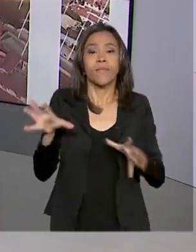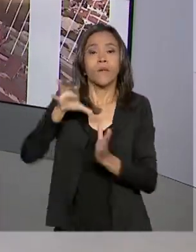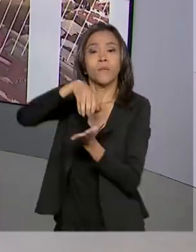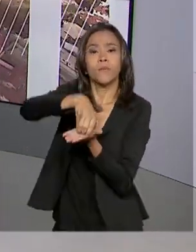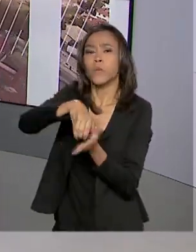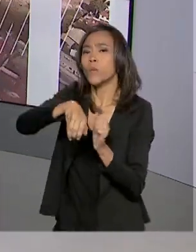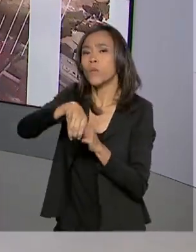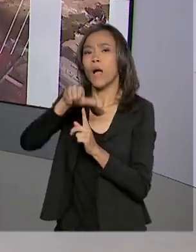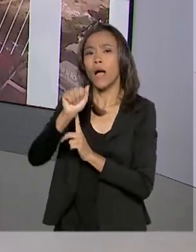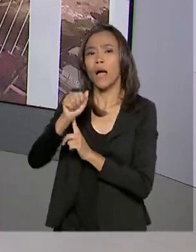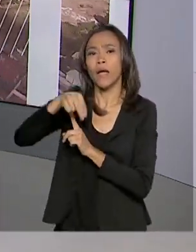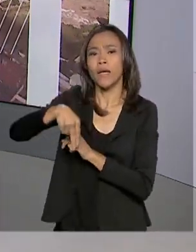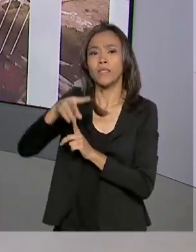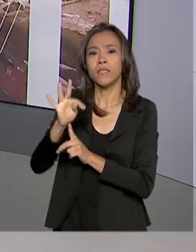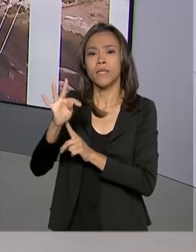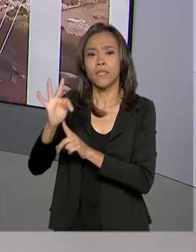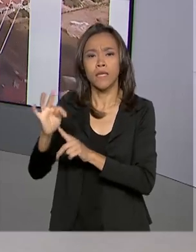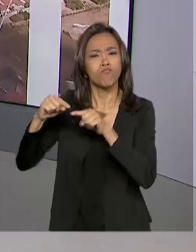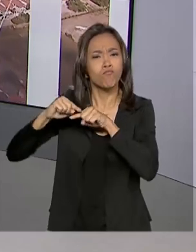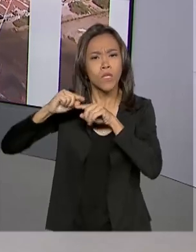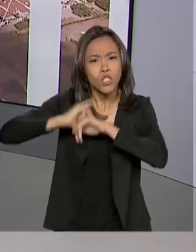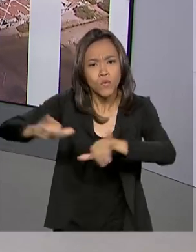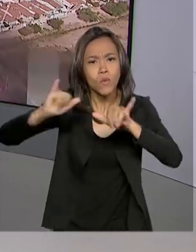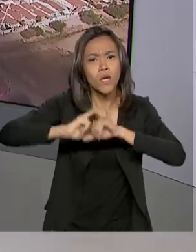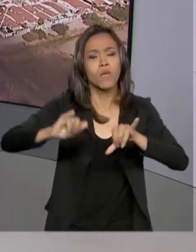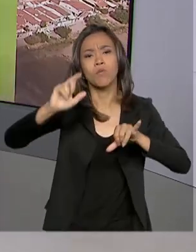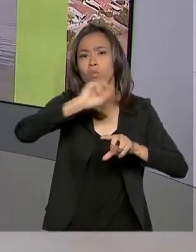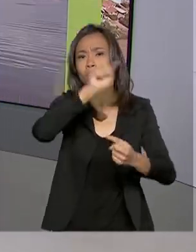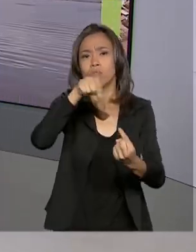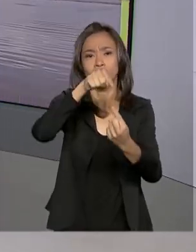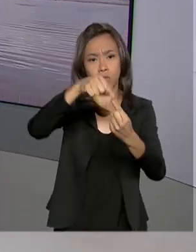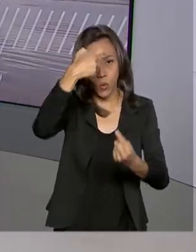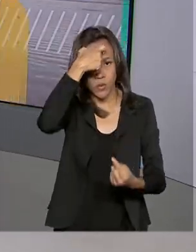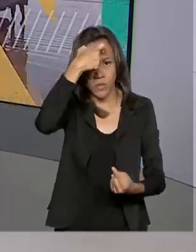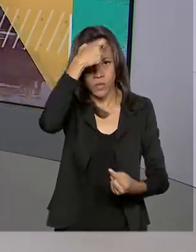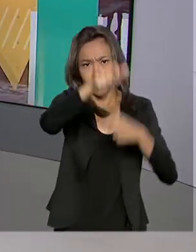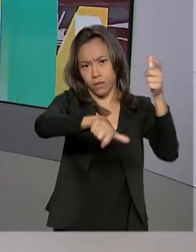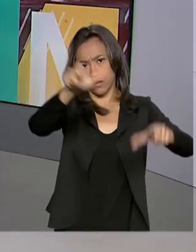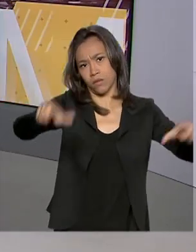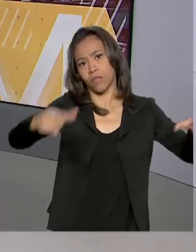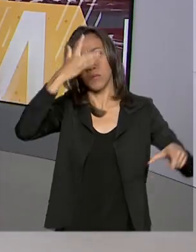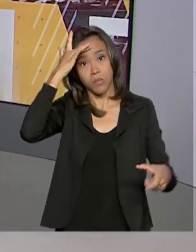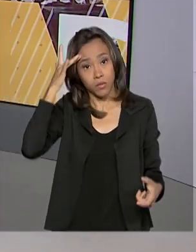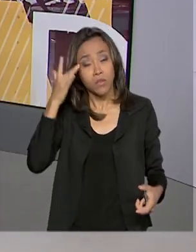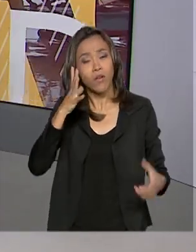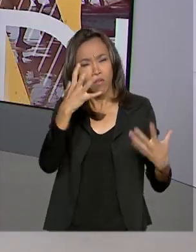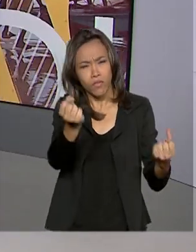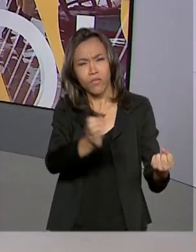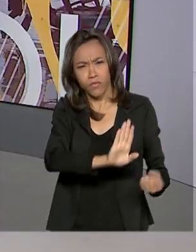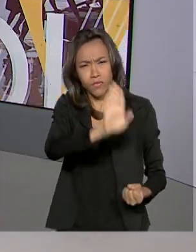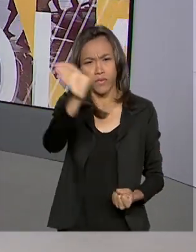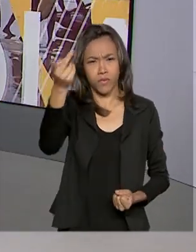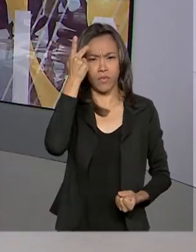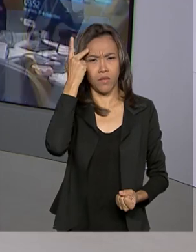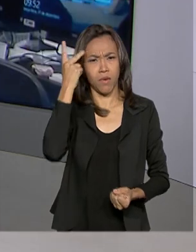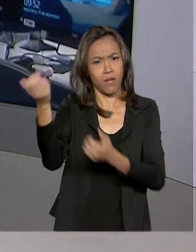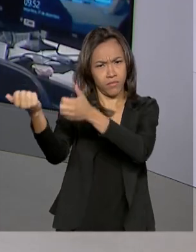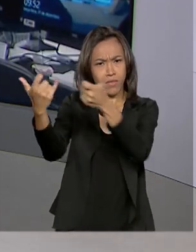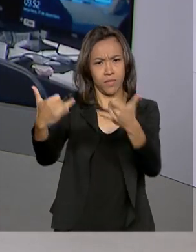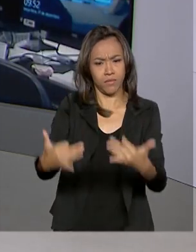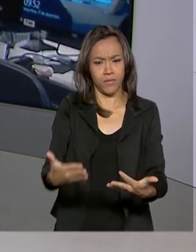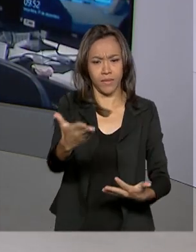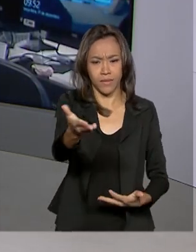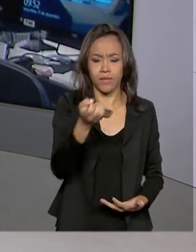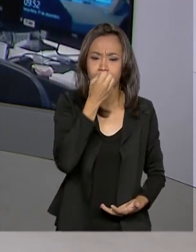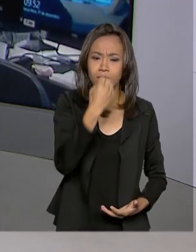Terrestres, a NTT, fez uma campanha para conscientizar os viajantes. Vamos até São Paulo saber os detalhes ao vivo com Dimas Soudi.